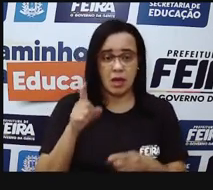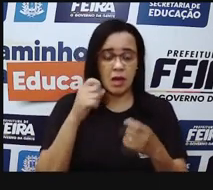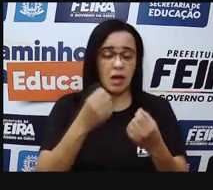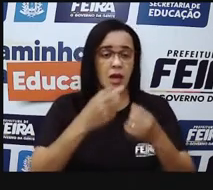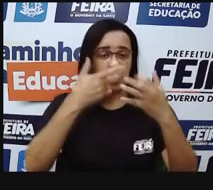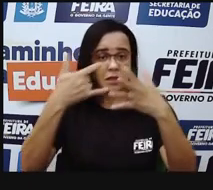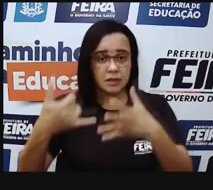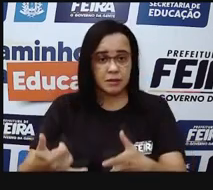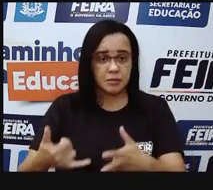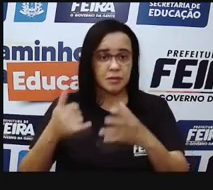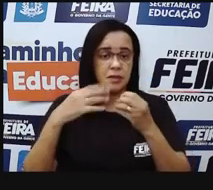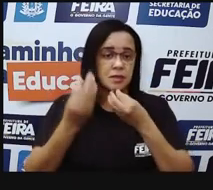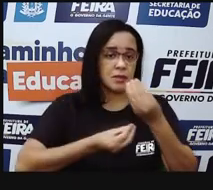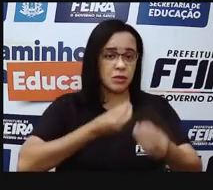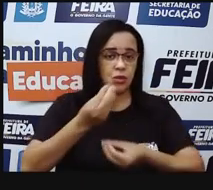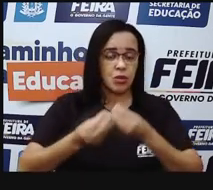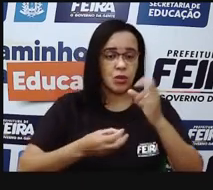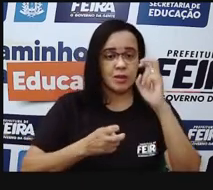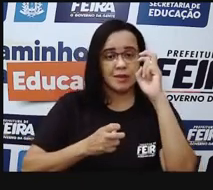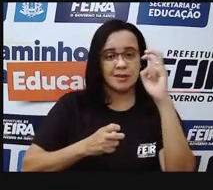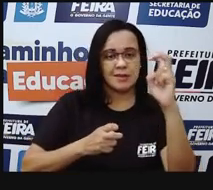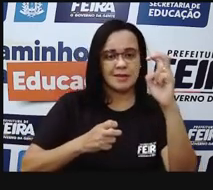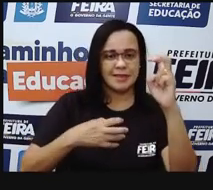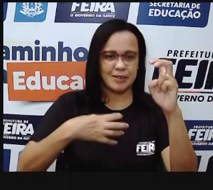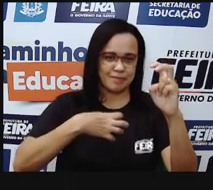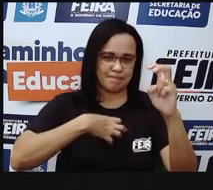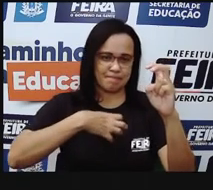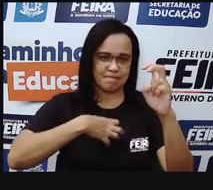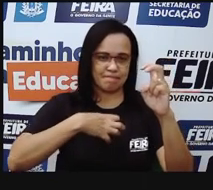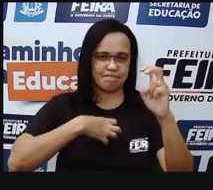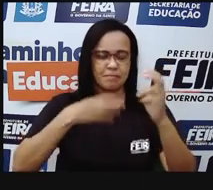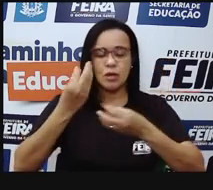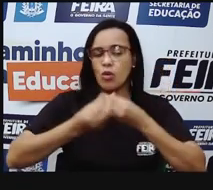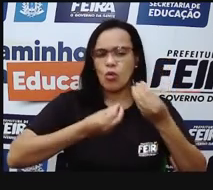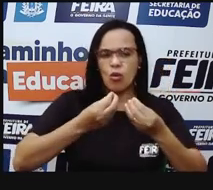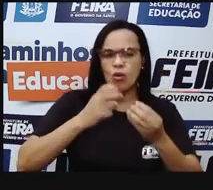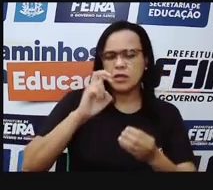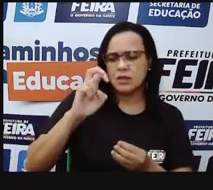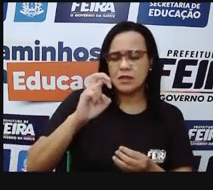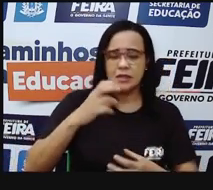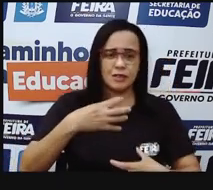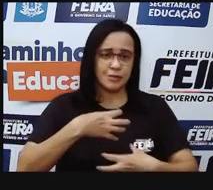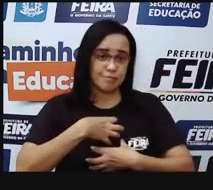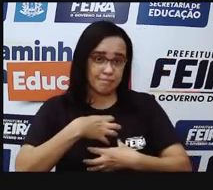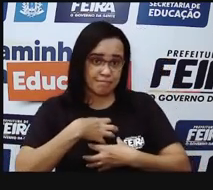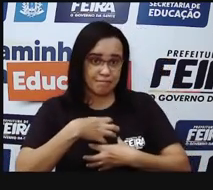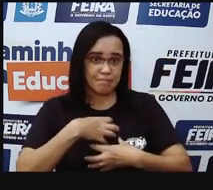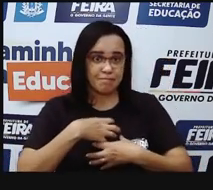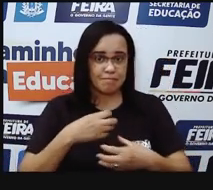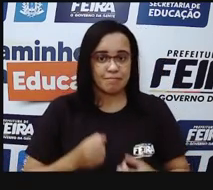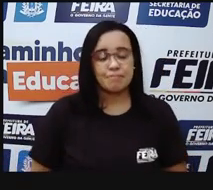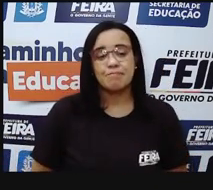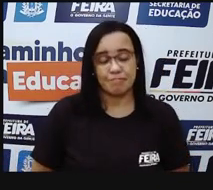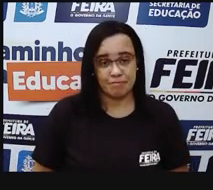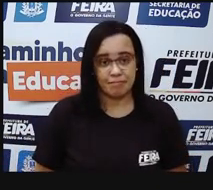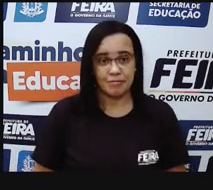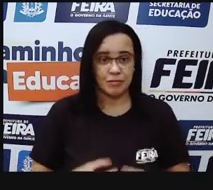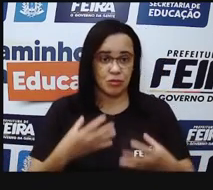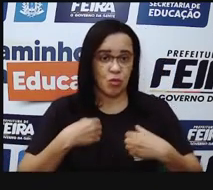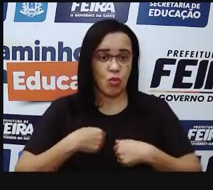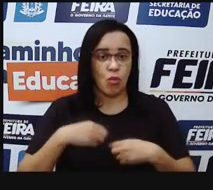se chama O 5 Sentidos. E diz assim, 5 sentidos tem para te amar em nome do meu coração.